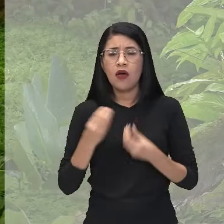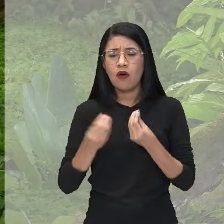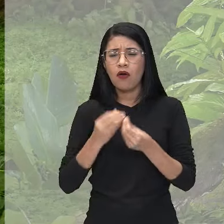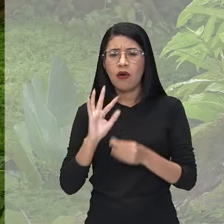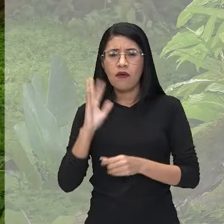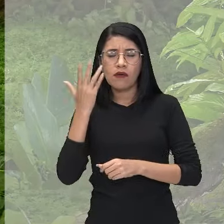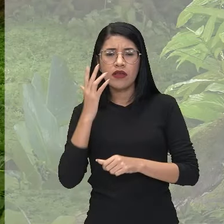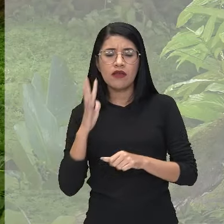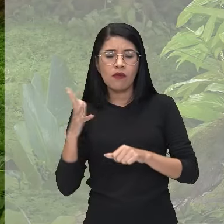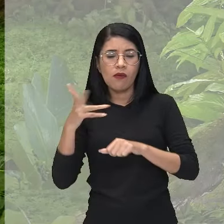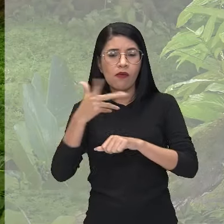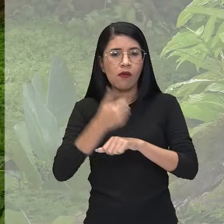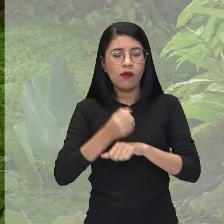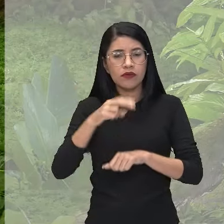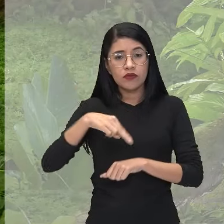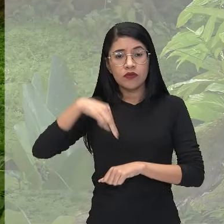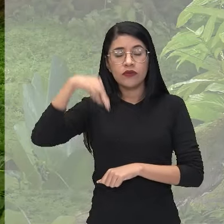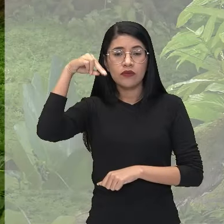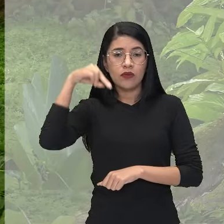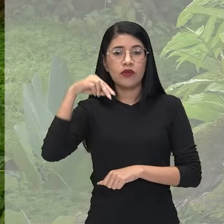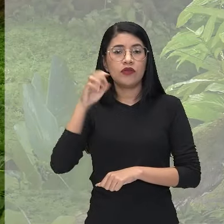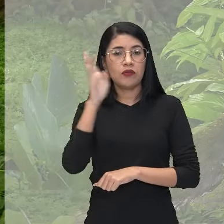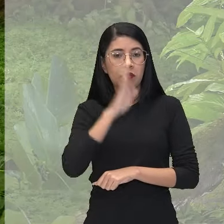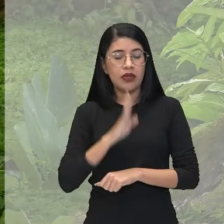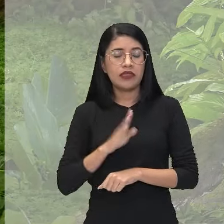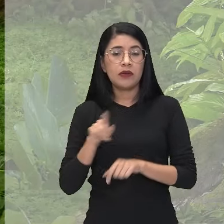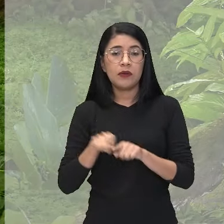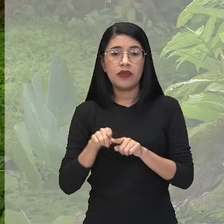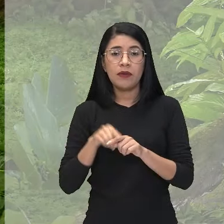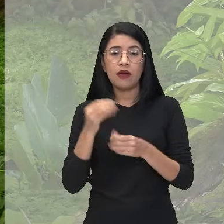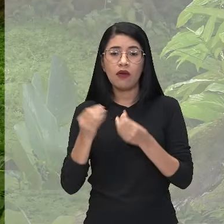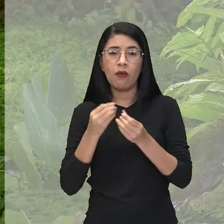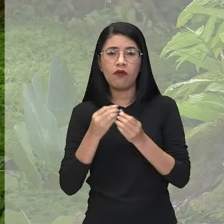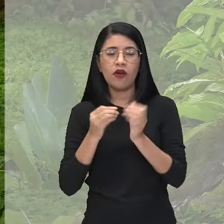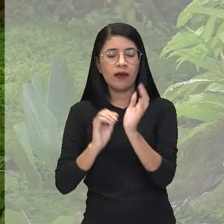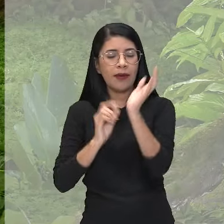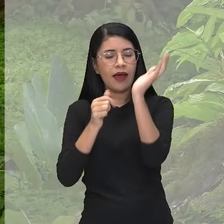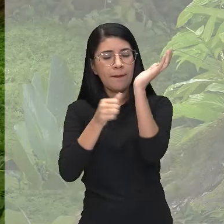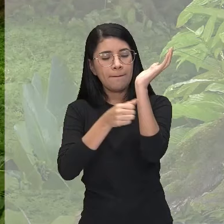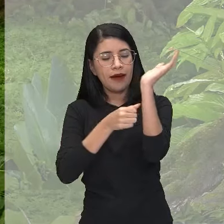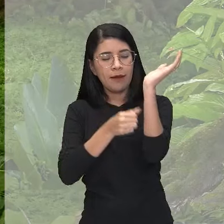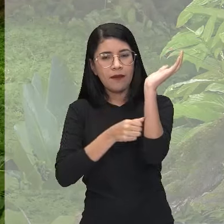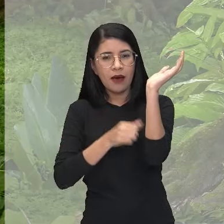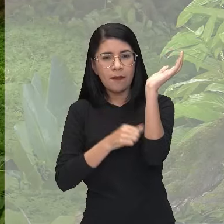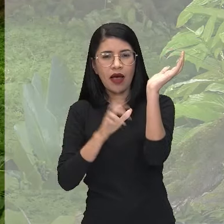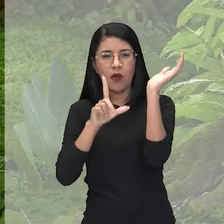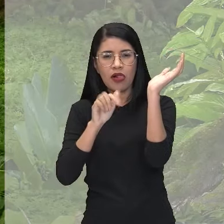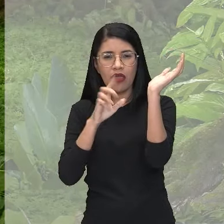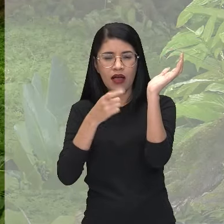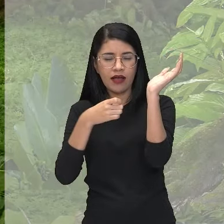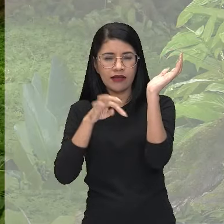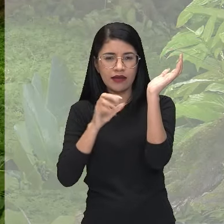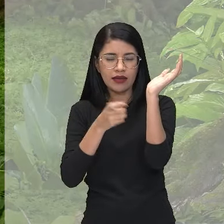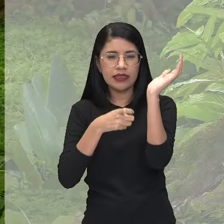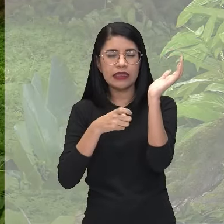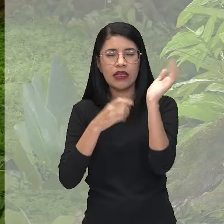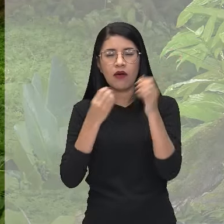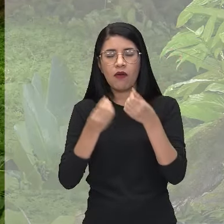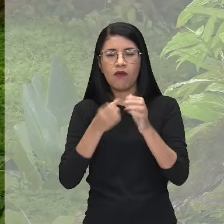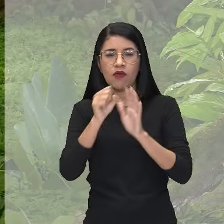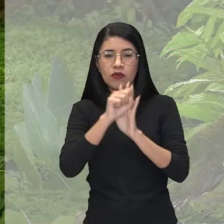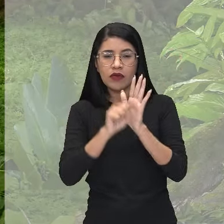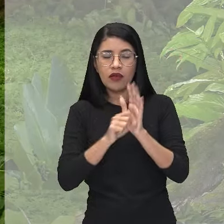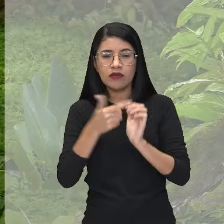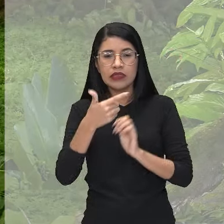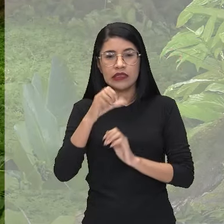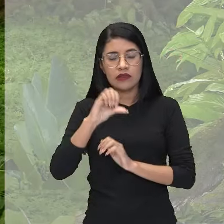norte do país e a exploração do látex na passagem do século XIX para o século XX,